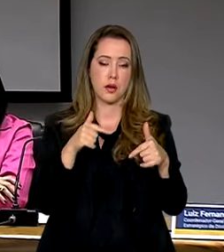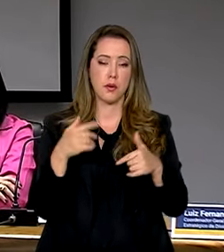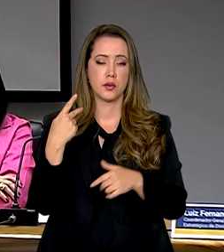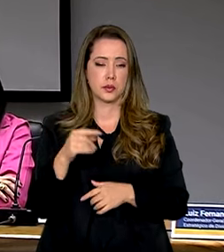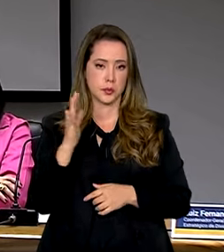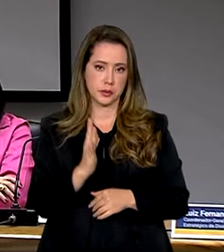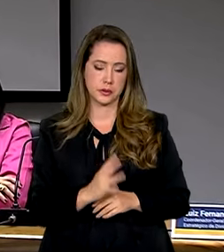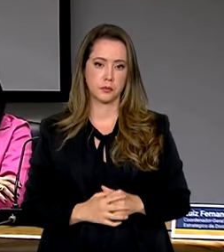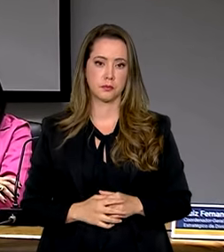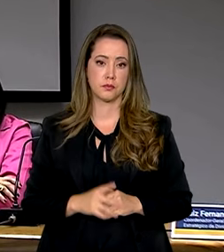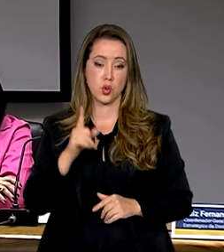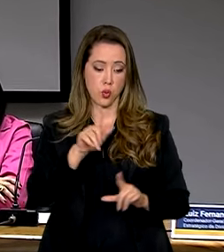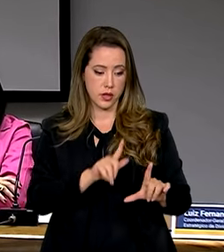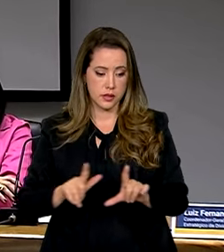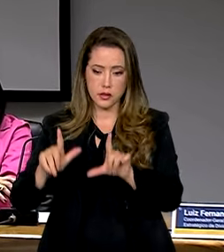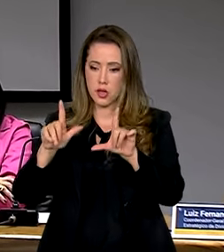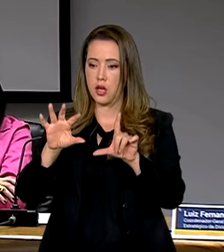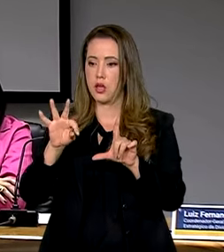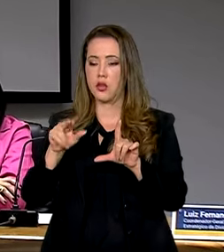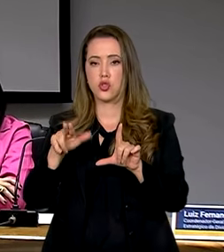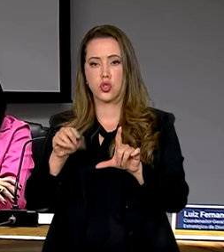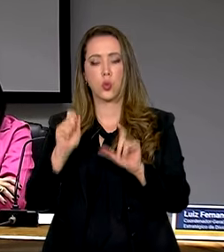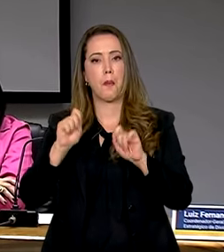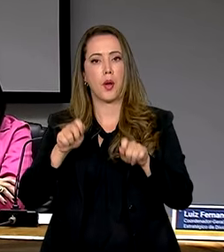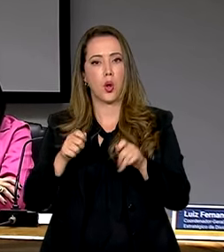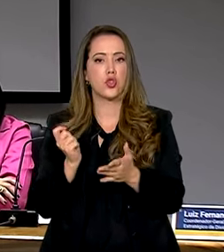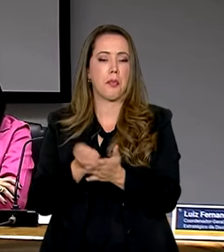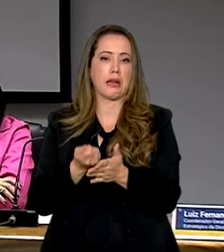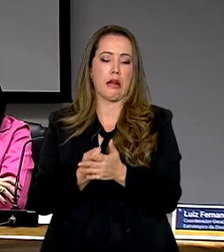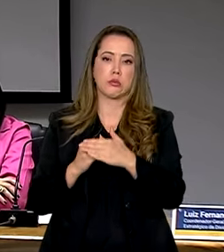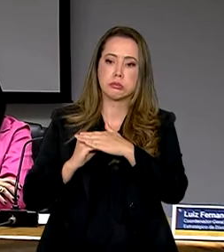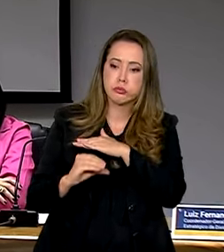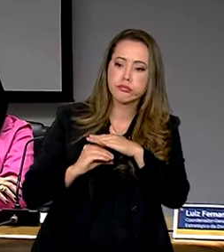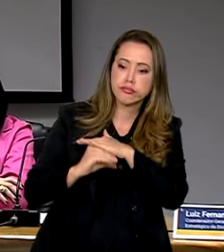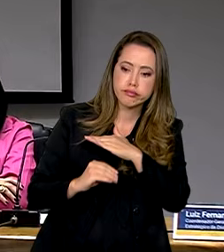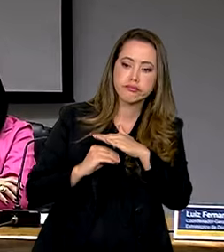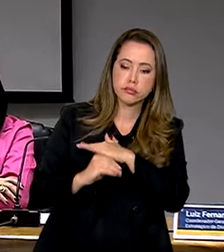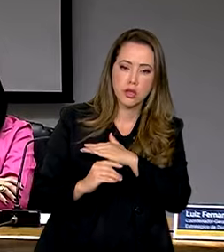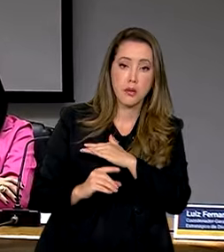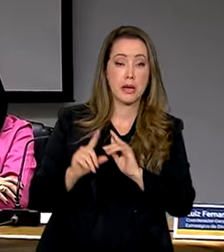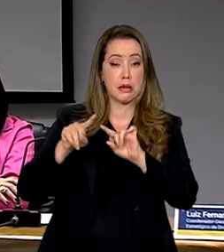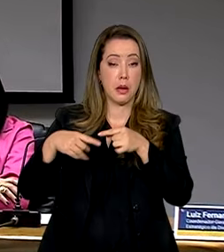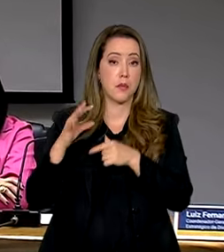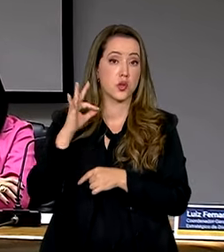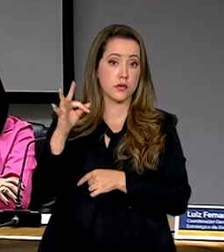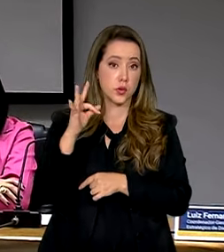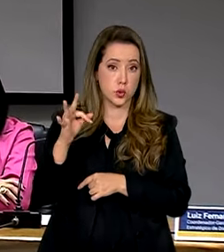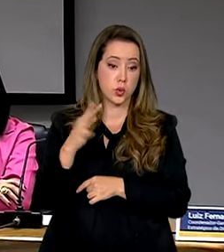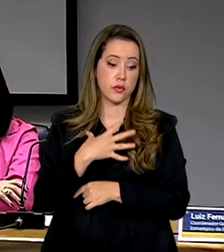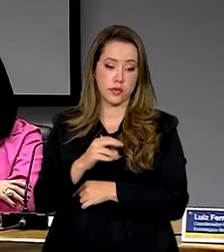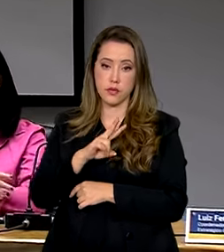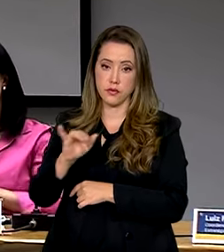Com o título, todo brasileiro pode poupar valores mensais para financiar de forma simples o acesso dos seus